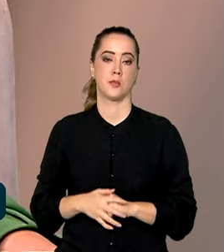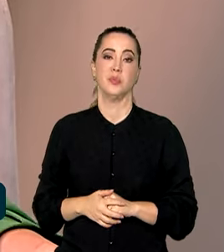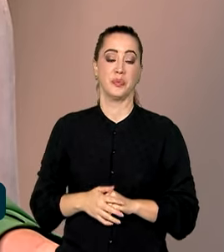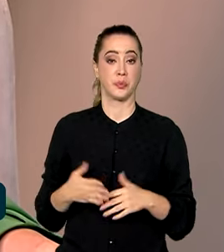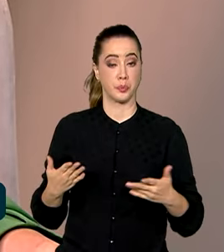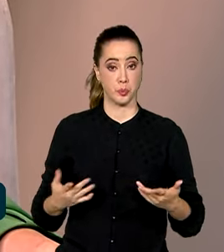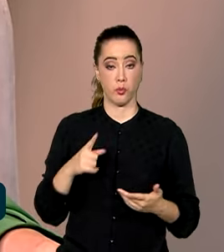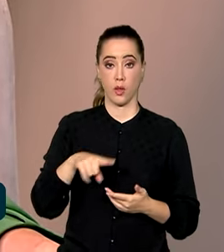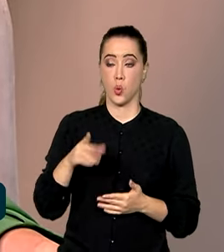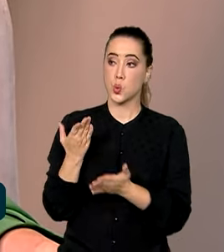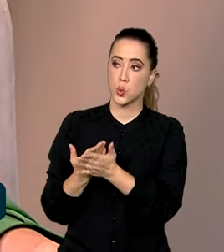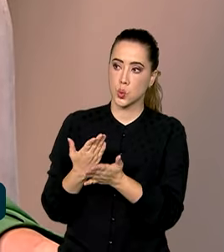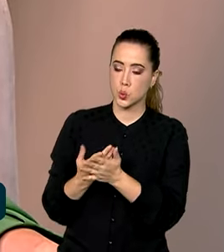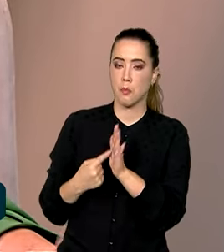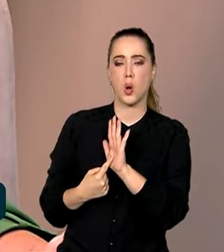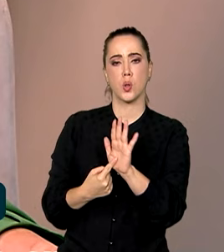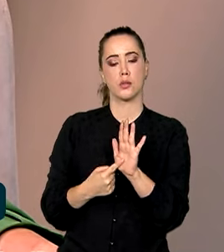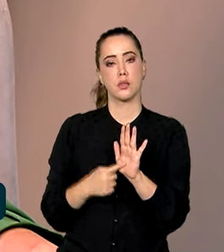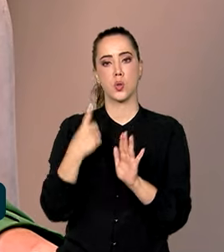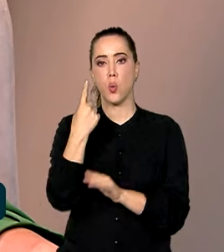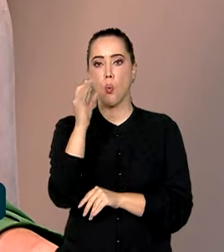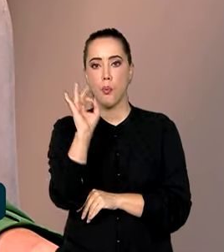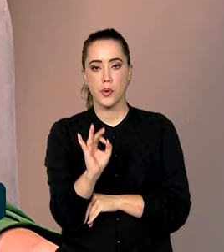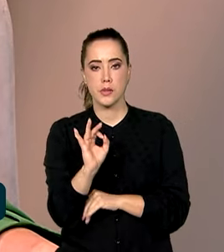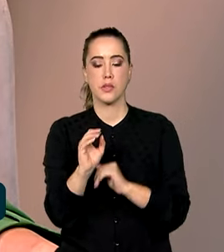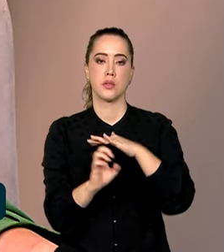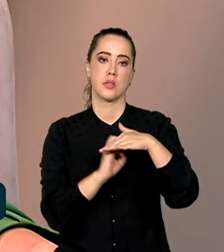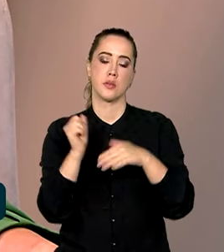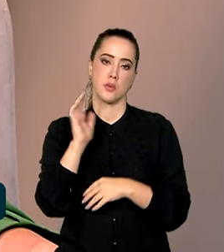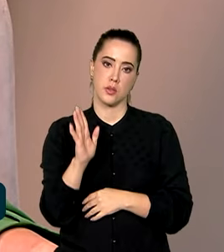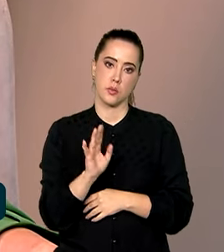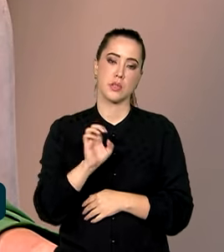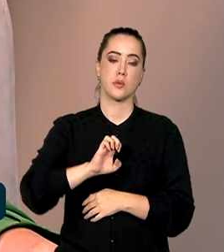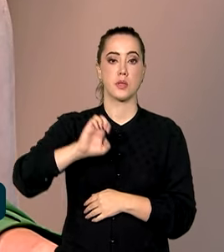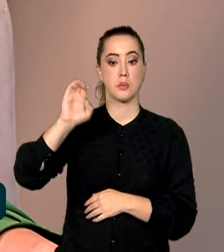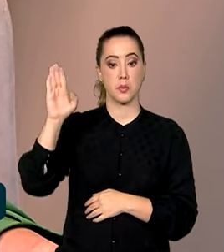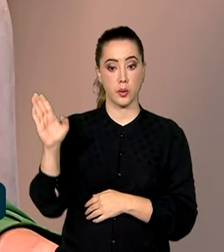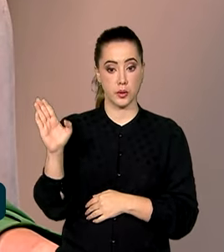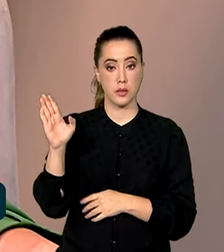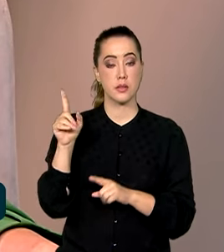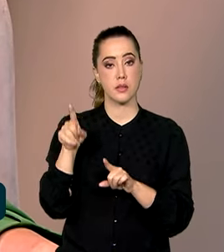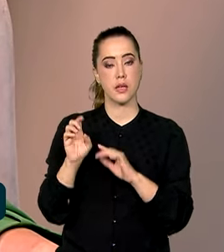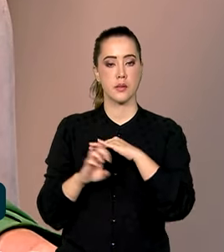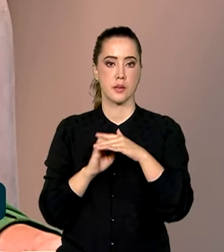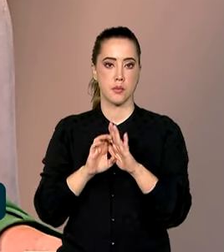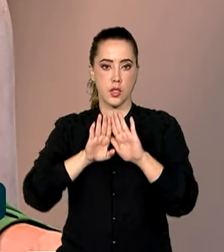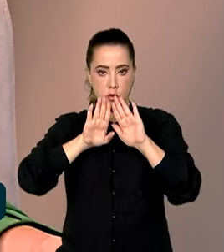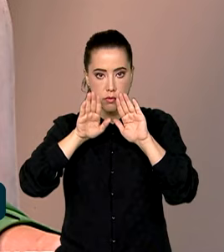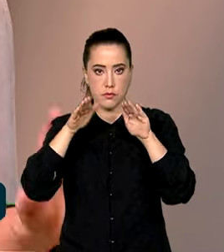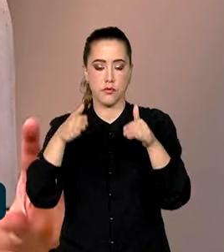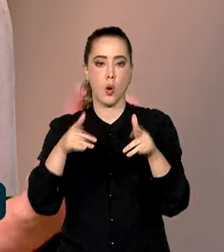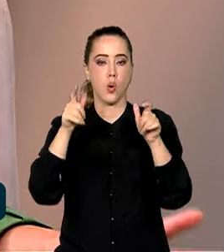Um estudo que nós realizamos recentemente mostra que apenas 1% das empresas brasileiras exportam e essas empresas estão muito concentradas